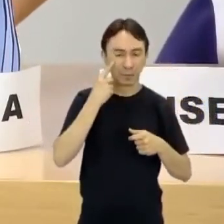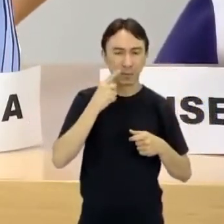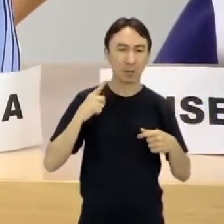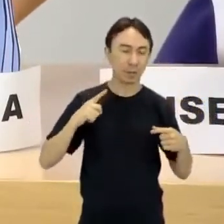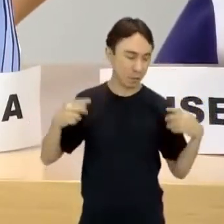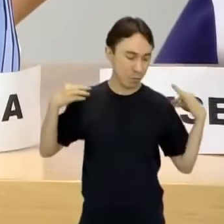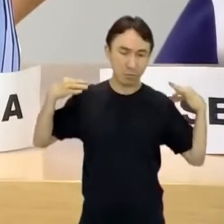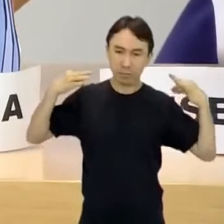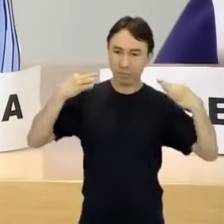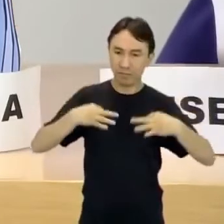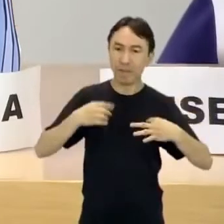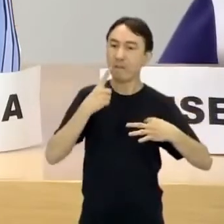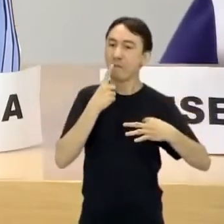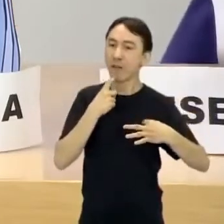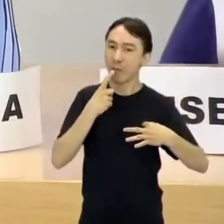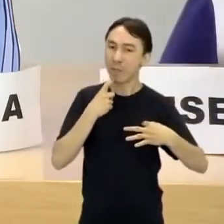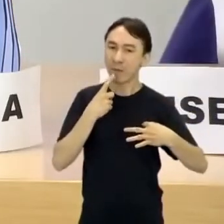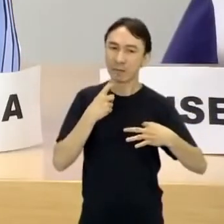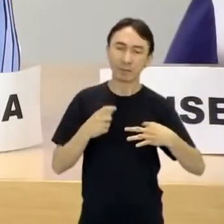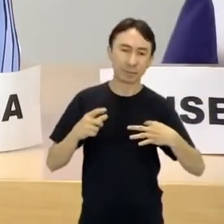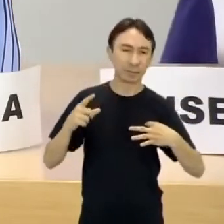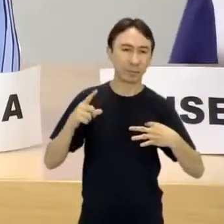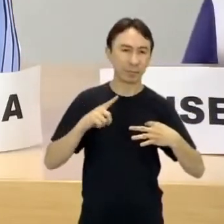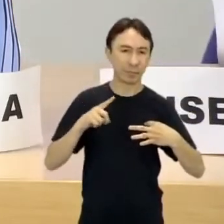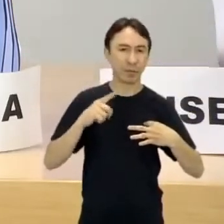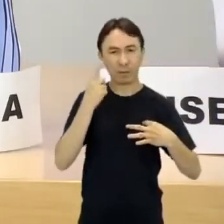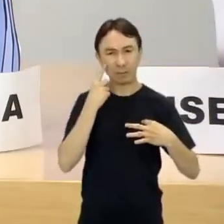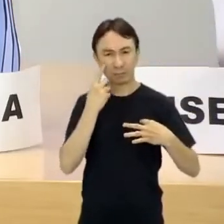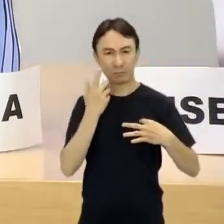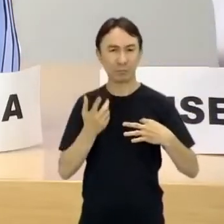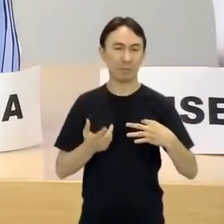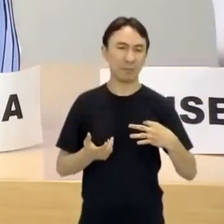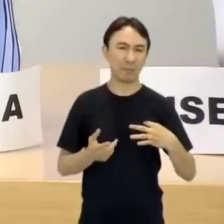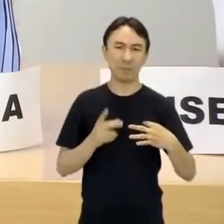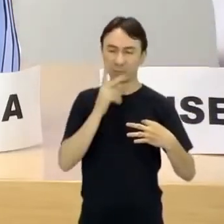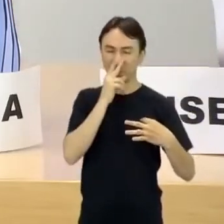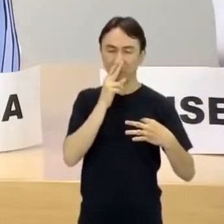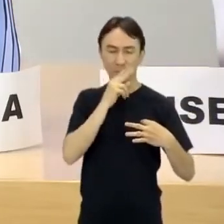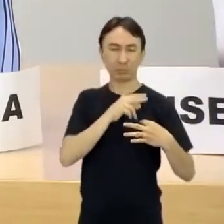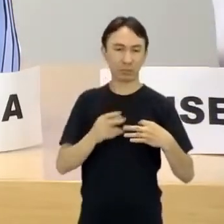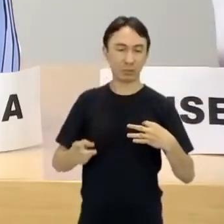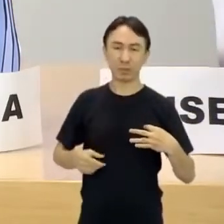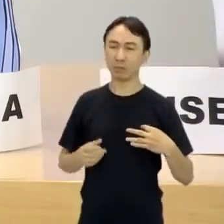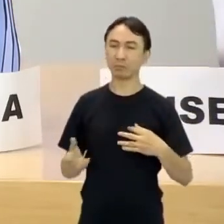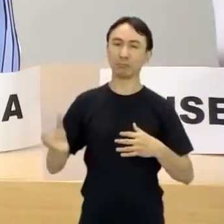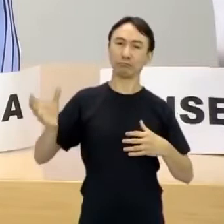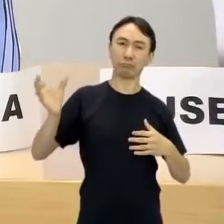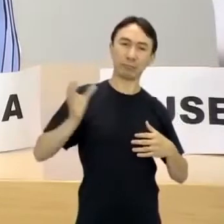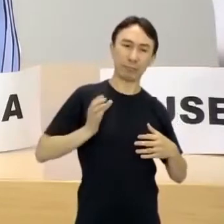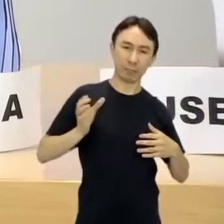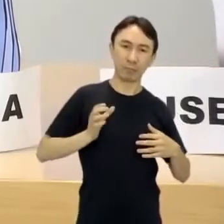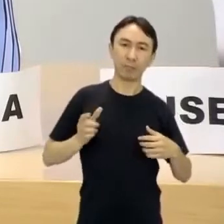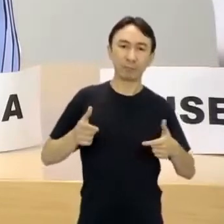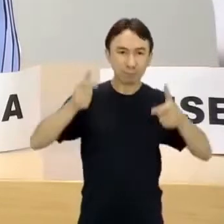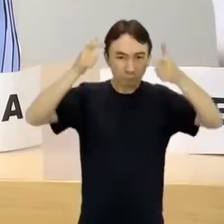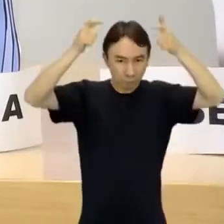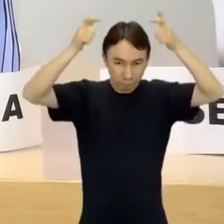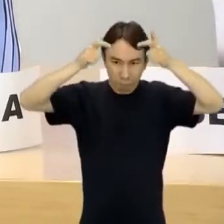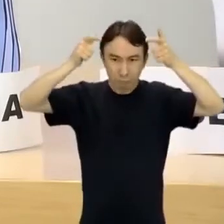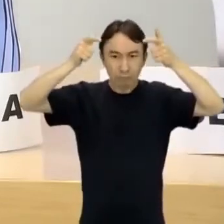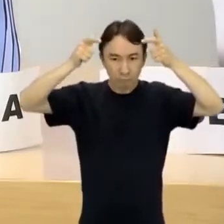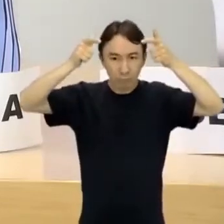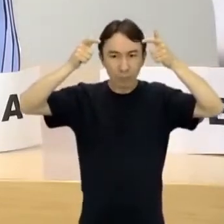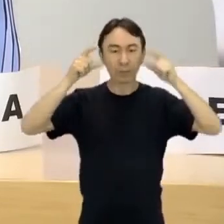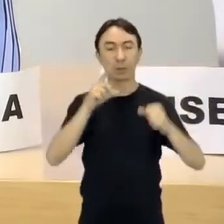capa vermelha. Ele está com roupas, uma capa assim, como se fosse um nobre mesmo. Ele tem uma coroa sobre sua cabeça. Na